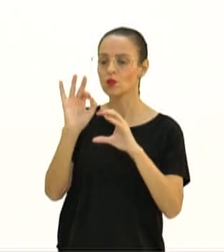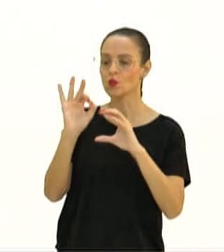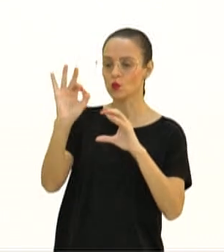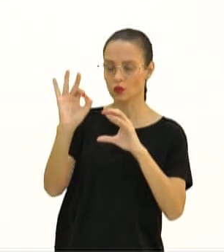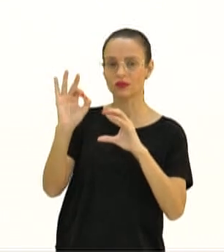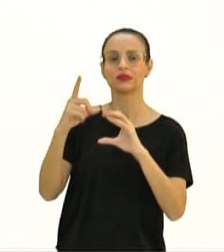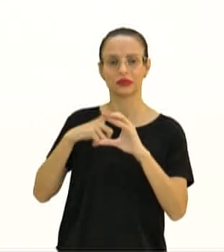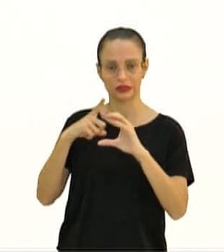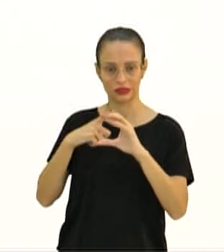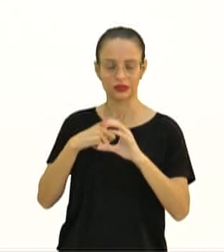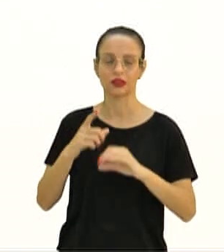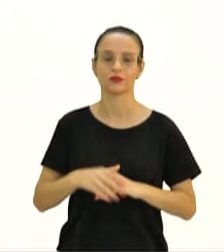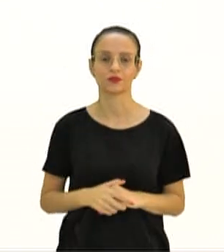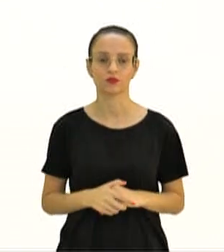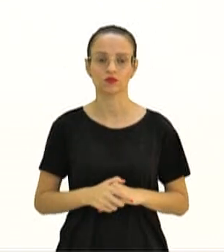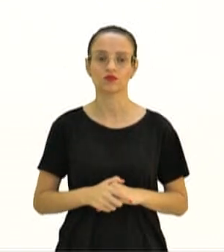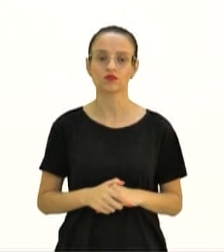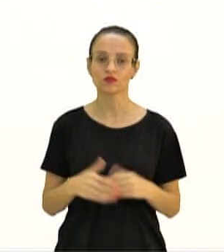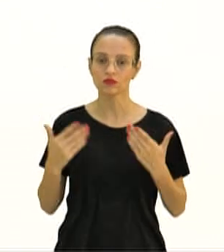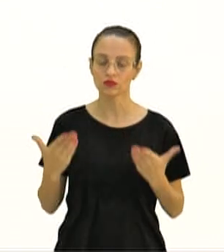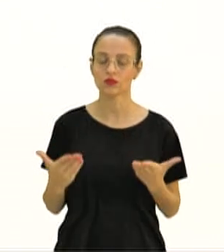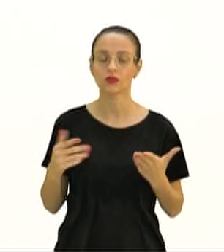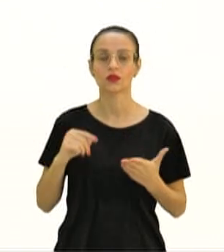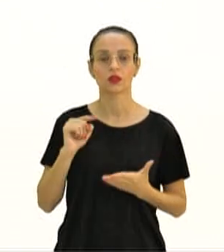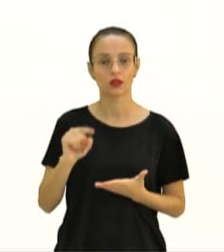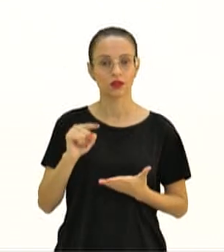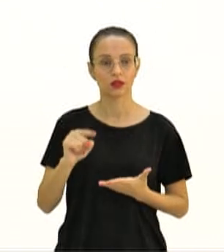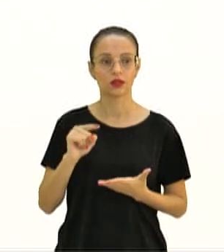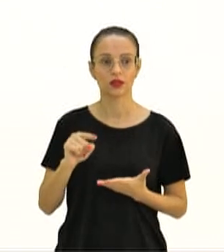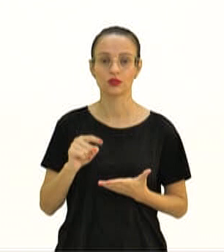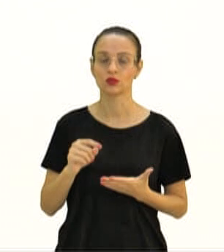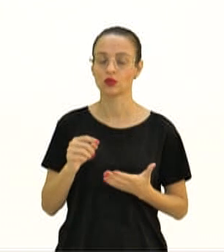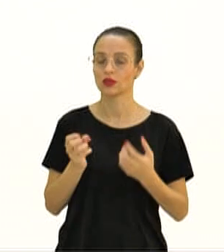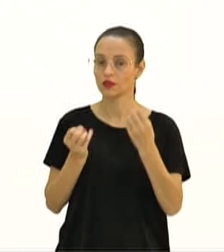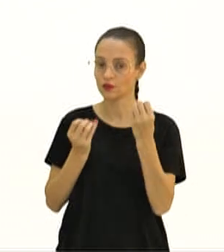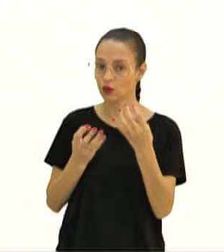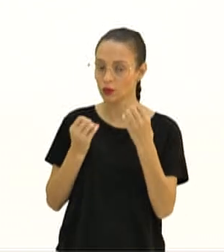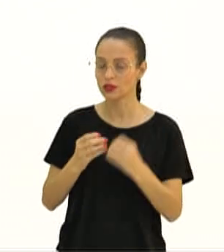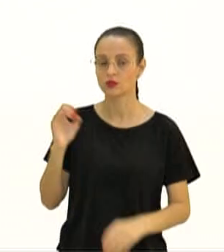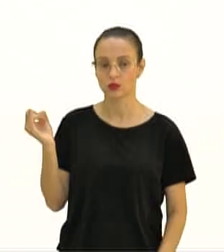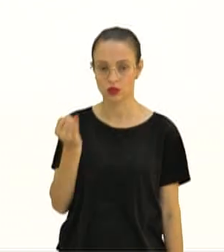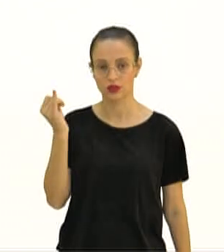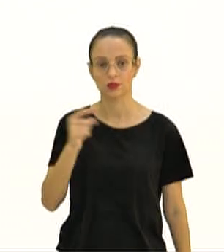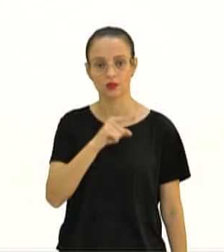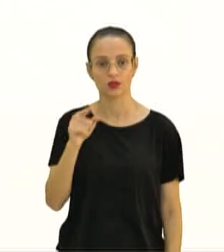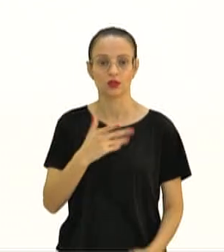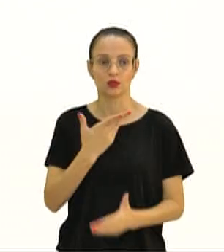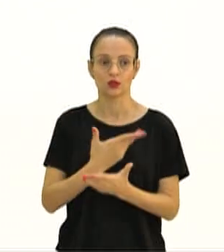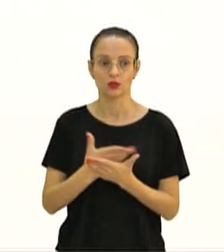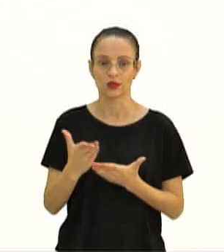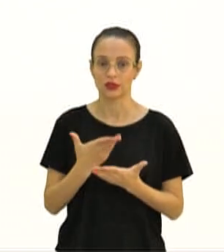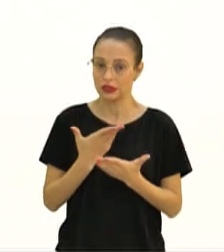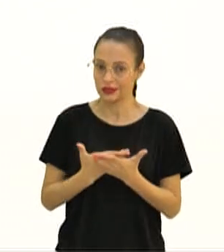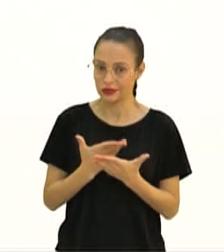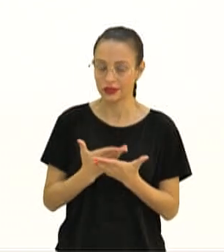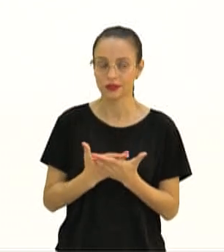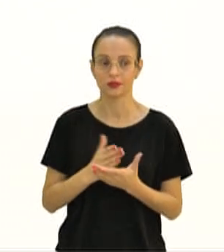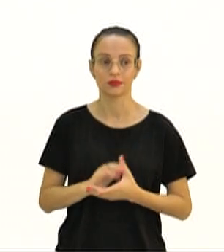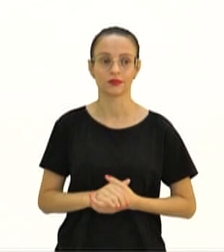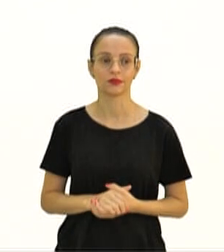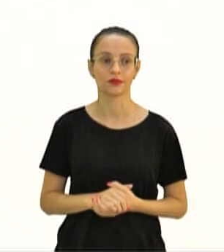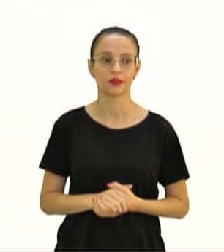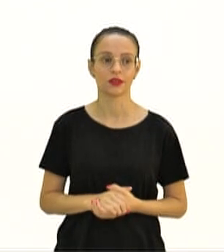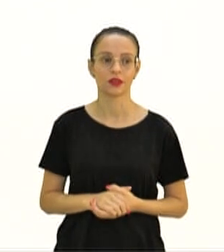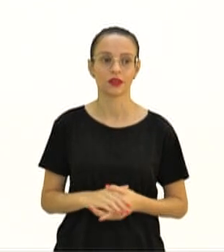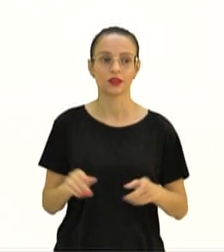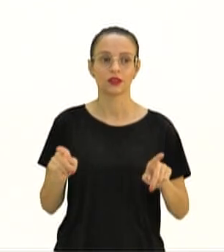apresentar núcleo verdadeiro nas suas células. Então, essa é uma informação já chave para a gente poder iniciar o nosso trabalho. Nós temos